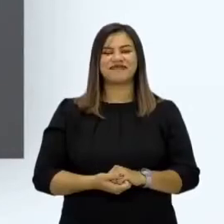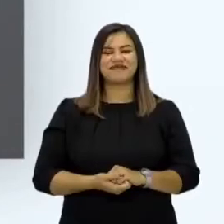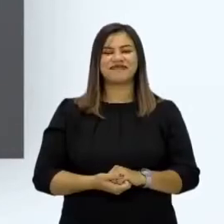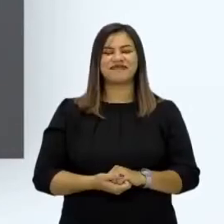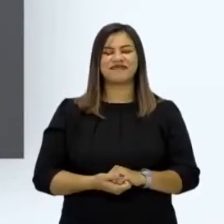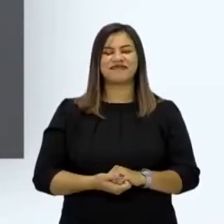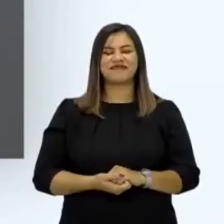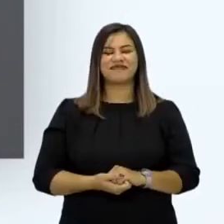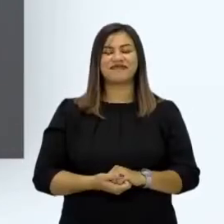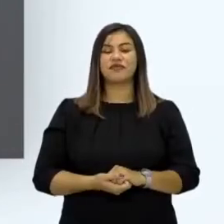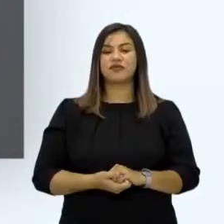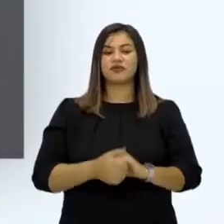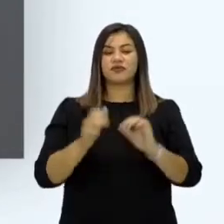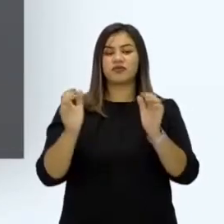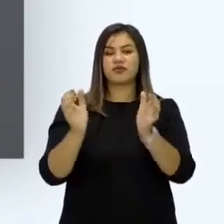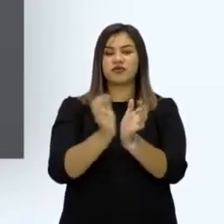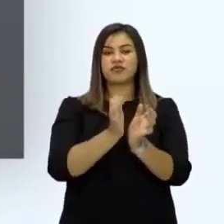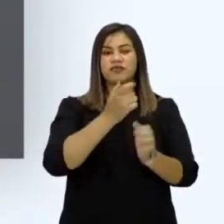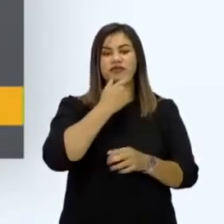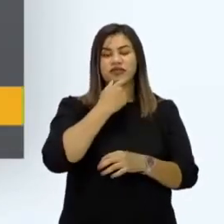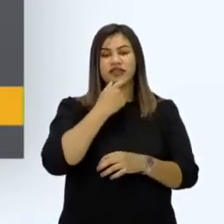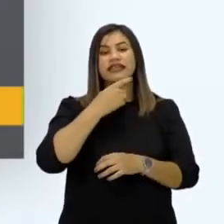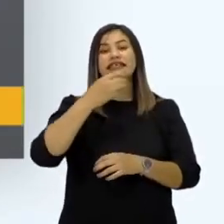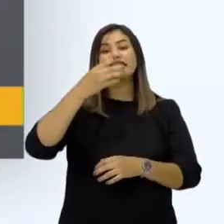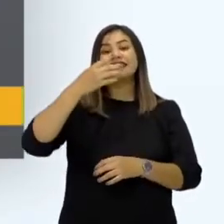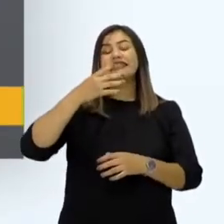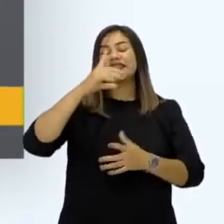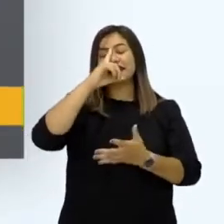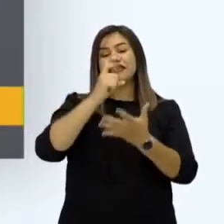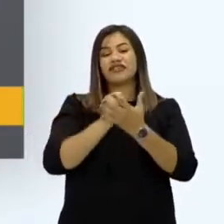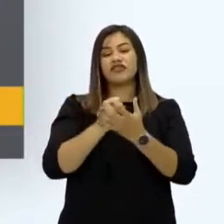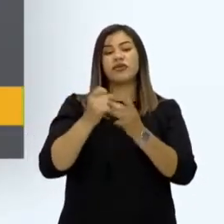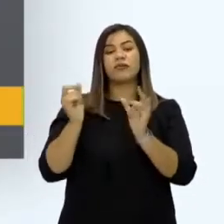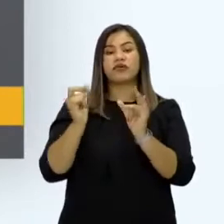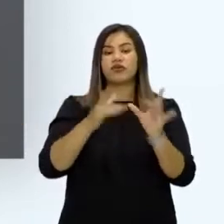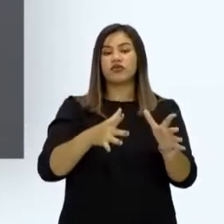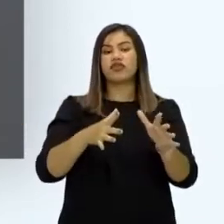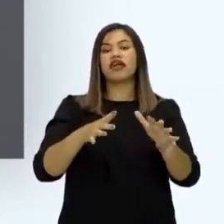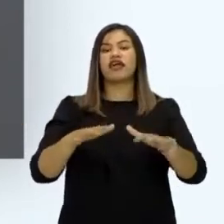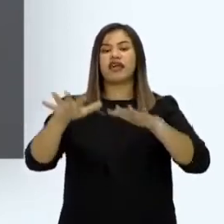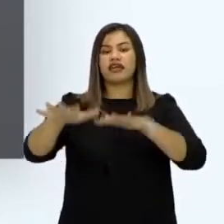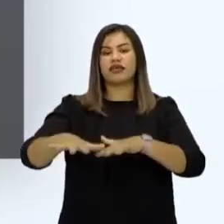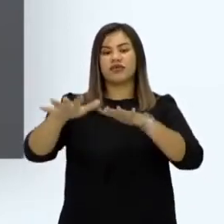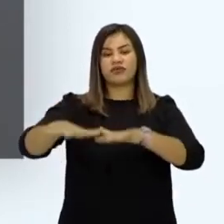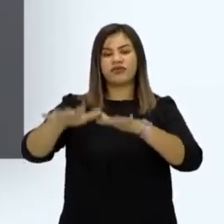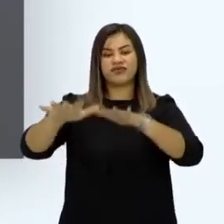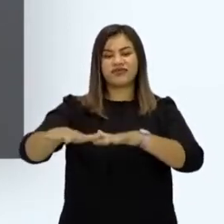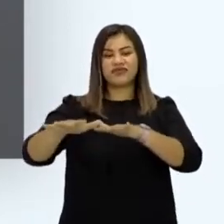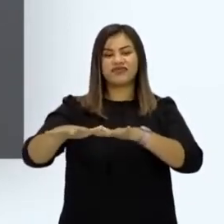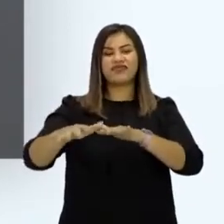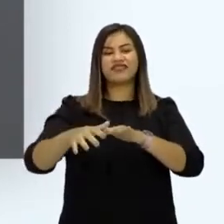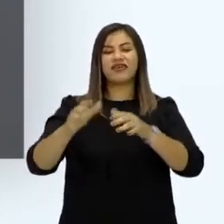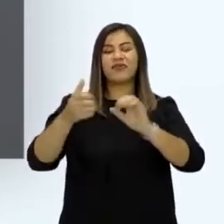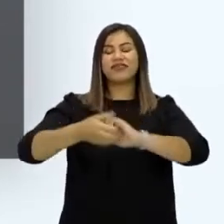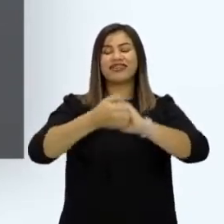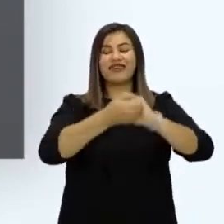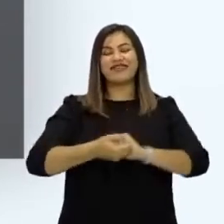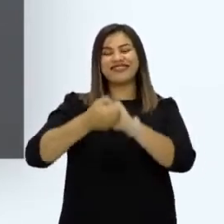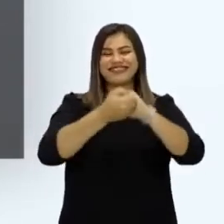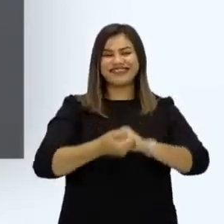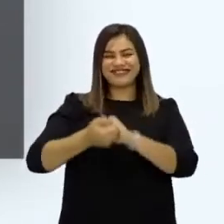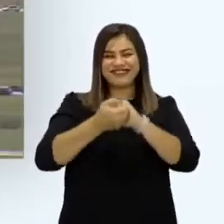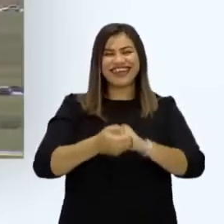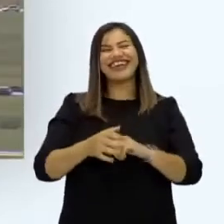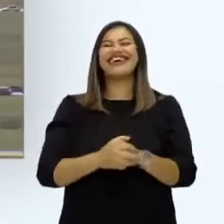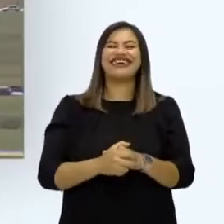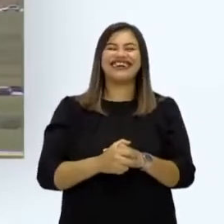Os britânicos decidiram deixar a União Europeia. De acordo com o Banco Central, a decisão não deve impactar a relação comercial com o